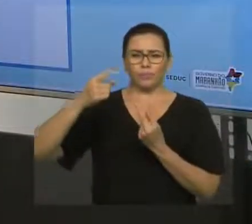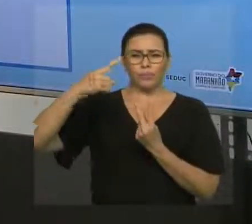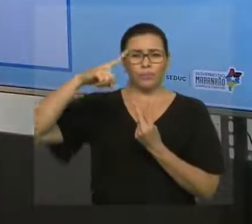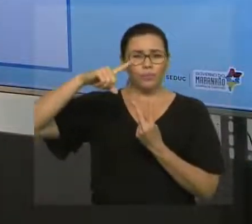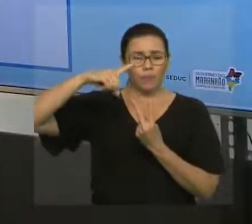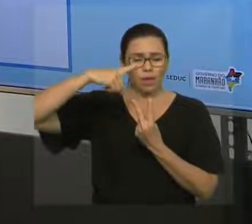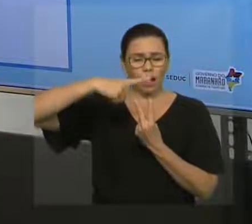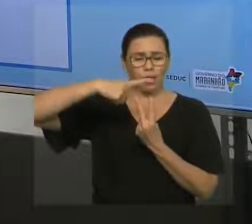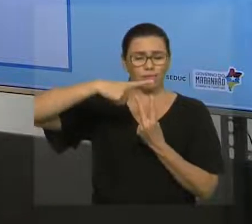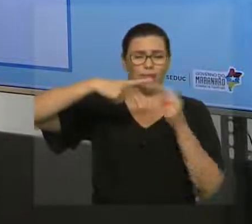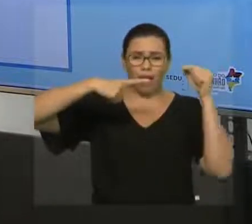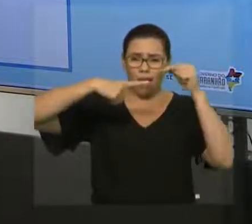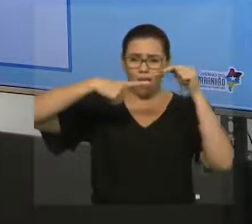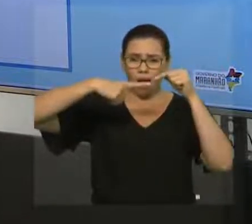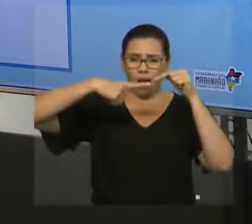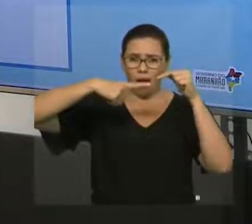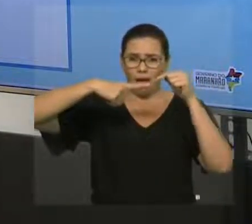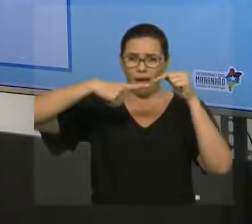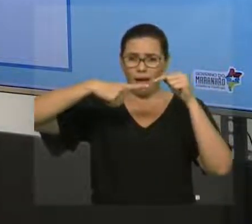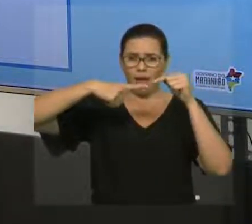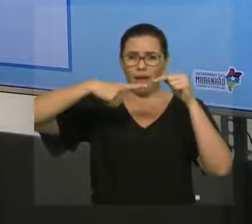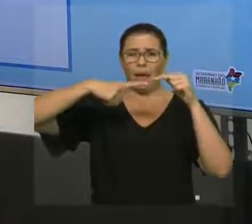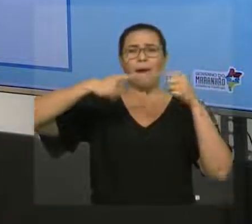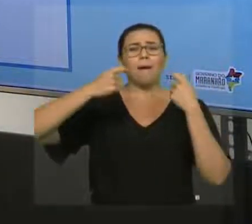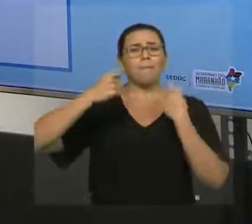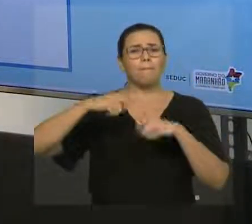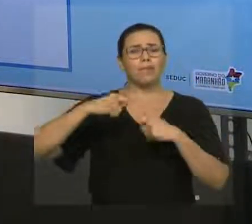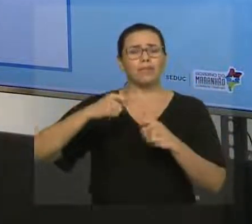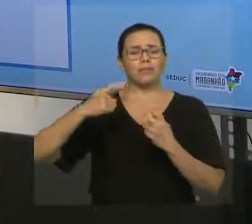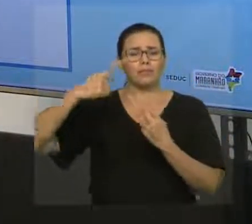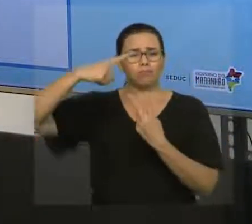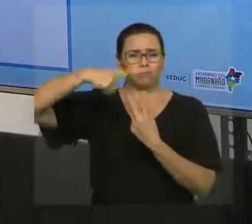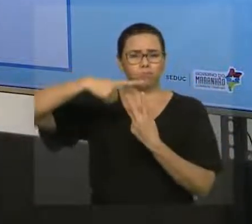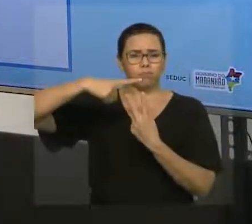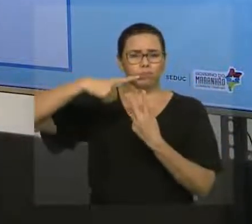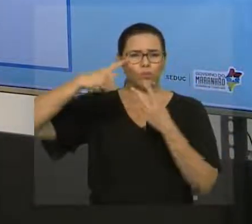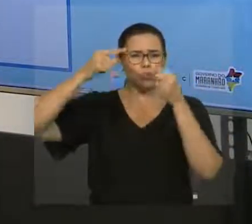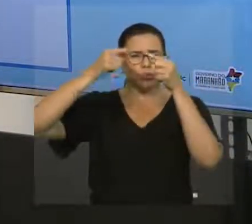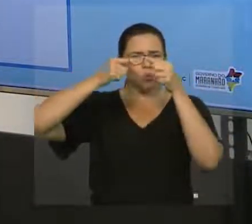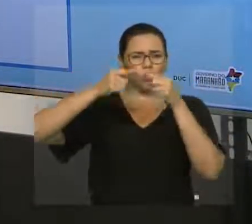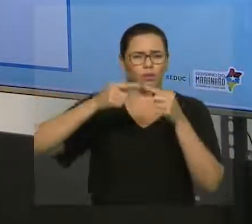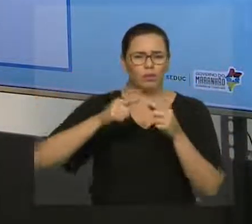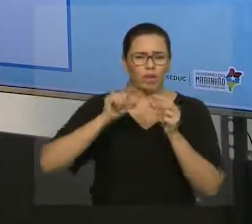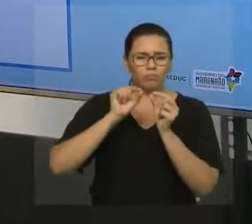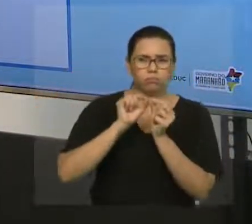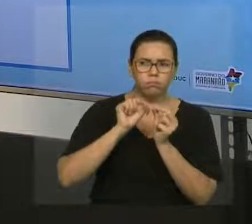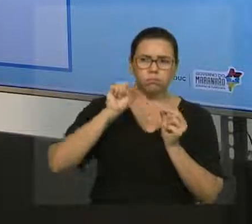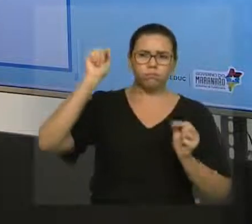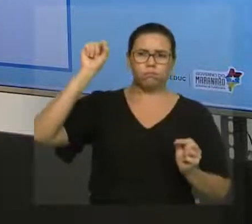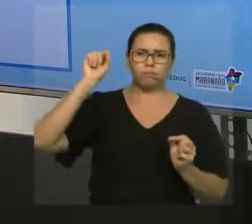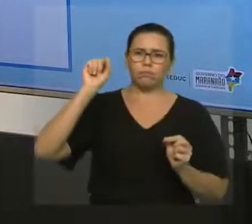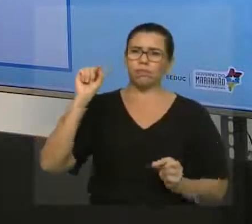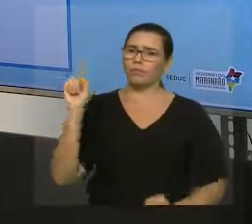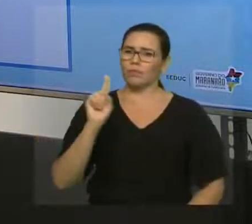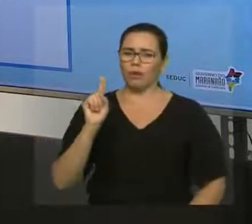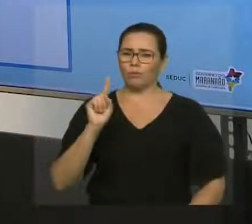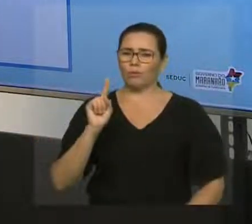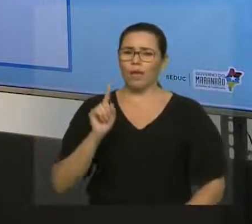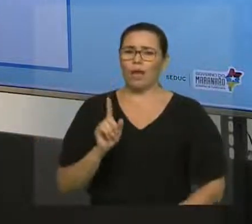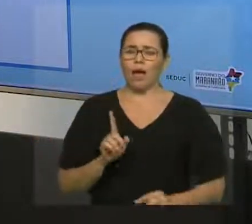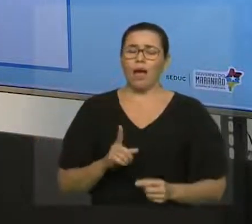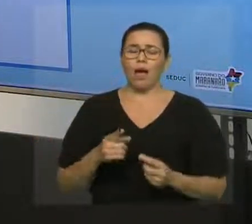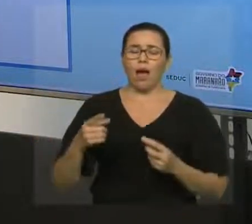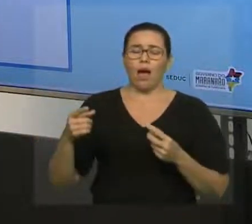setinha, ela precisa acompanhar esse vetor. Não acontece assim. O vetor é a seta que